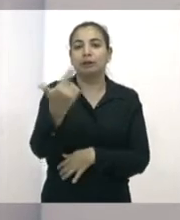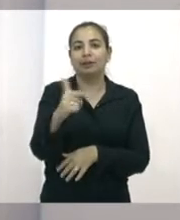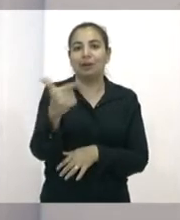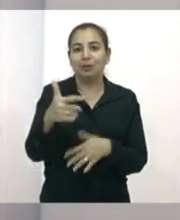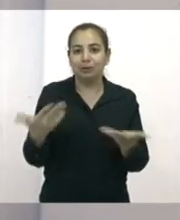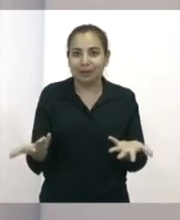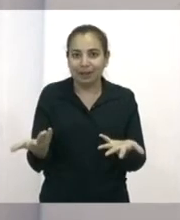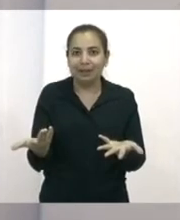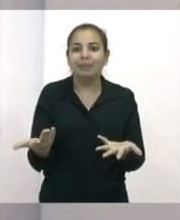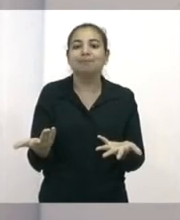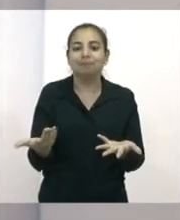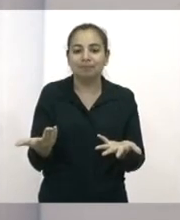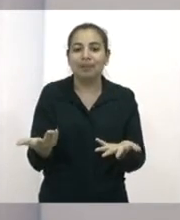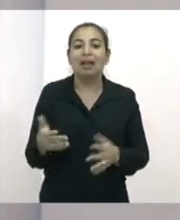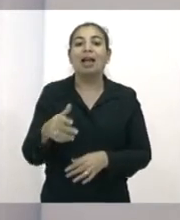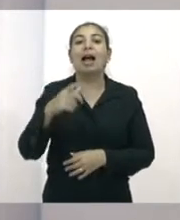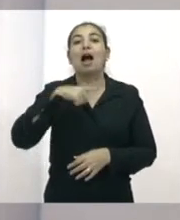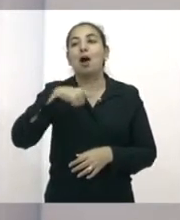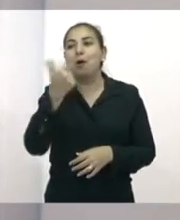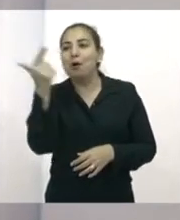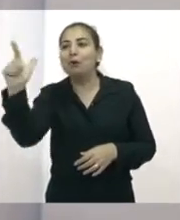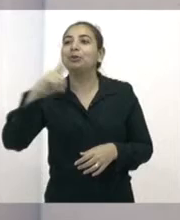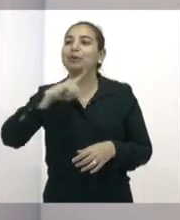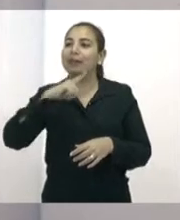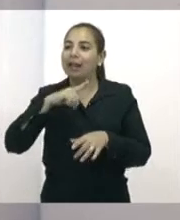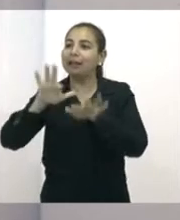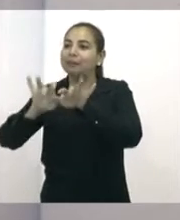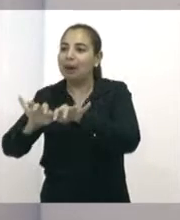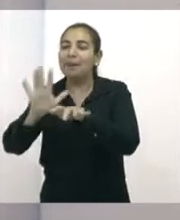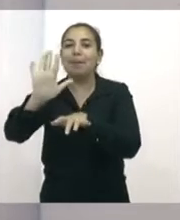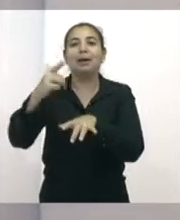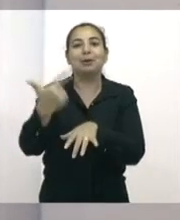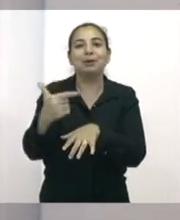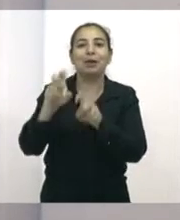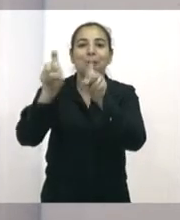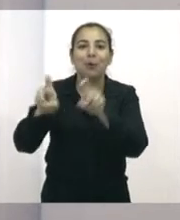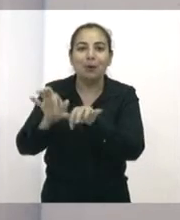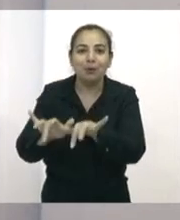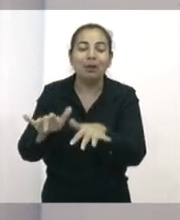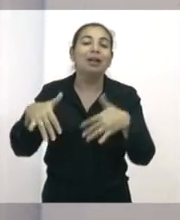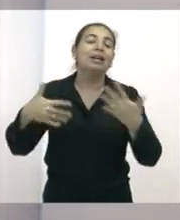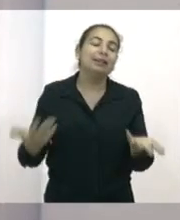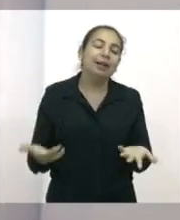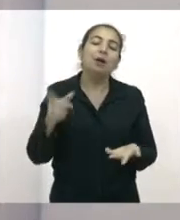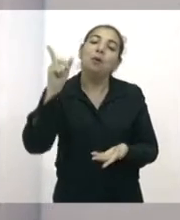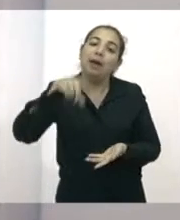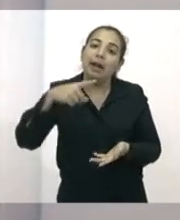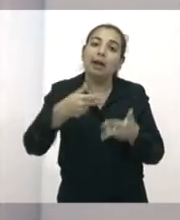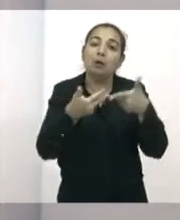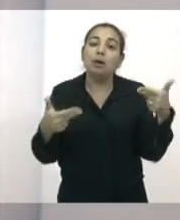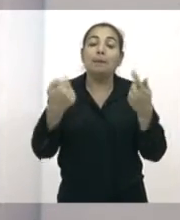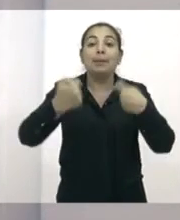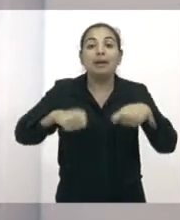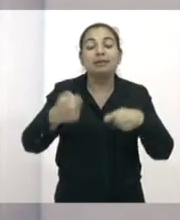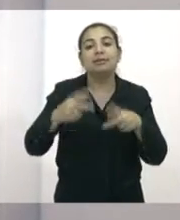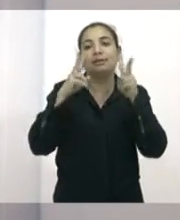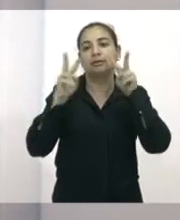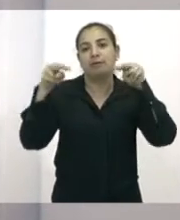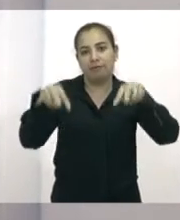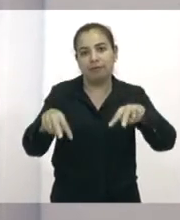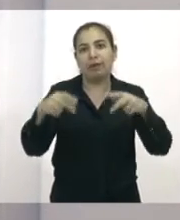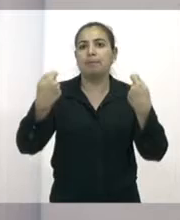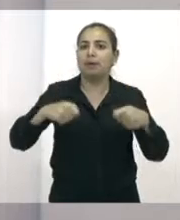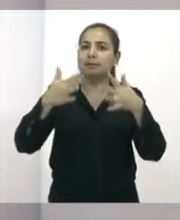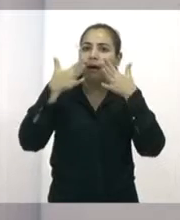diversa. Tinha os digitadores e não tinha os computadores. Então, são questões que elas precisam ser vistas para garantir que o serviço funcione